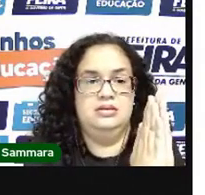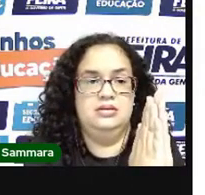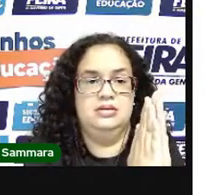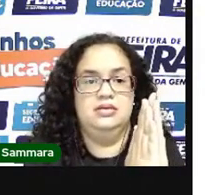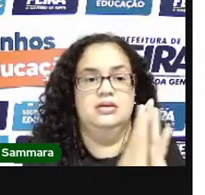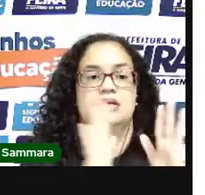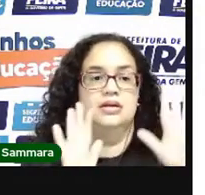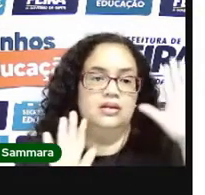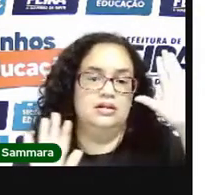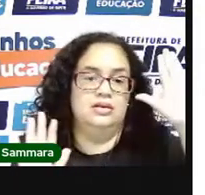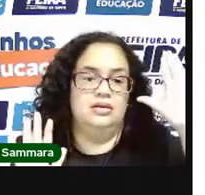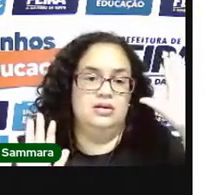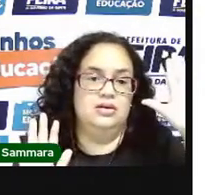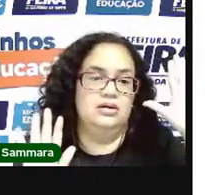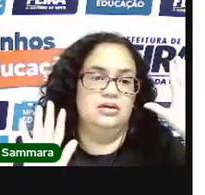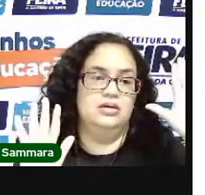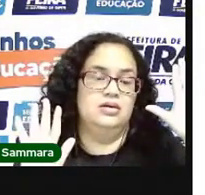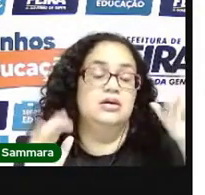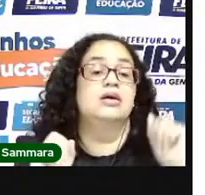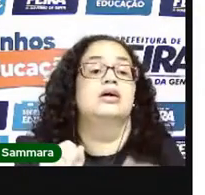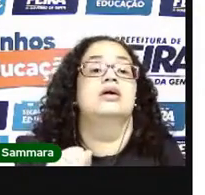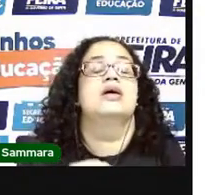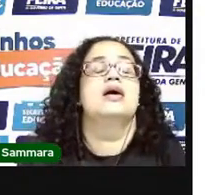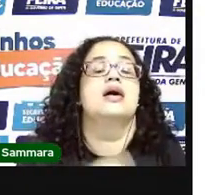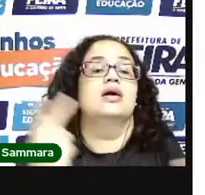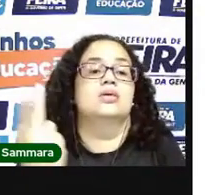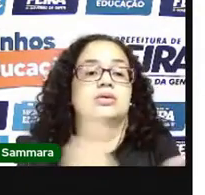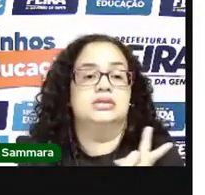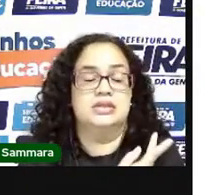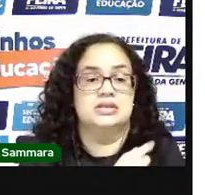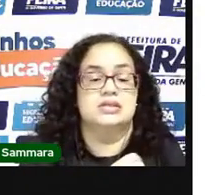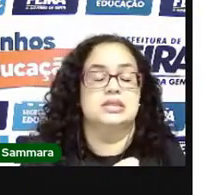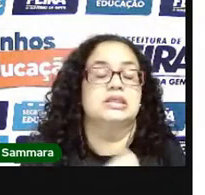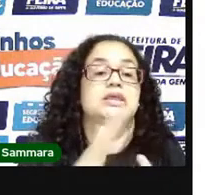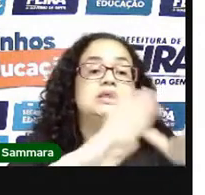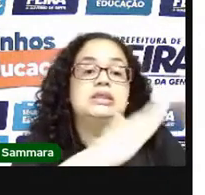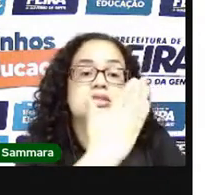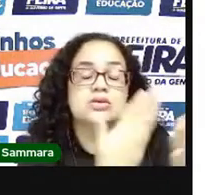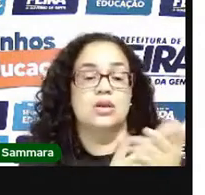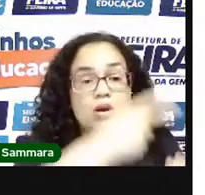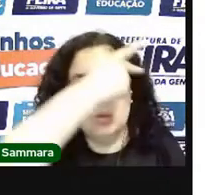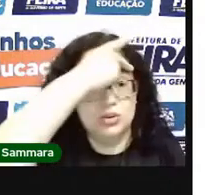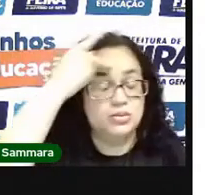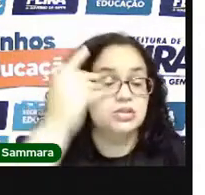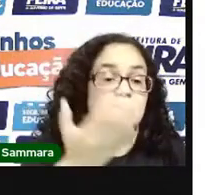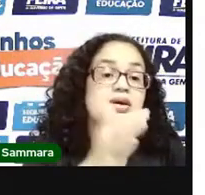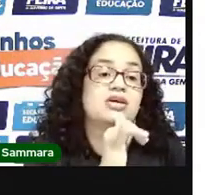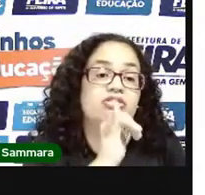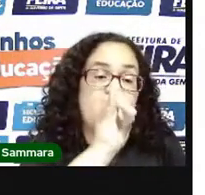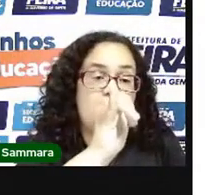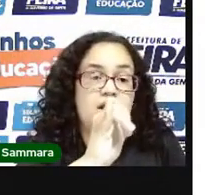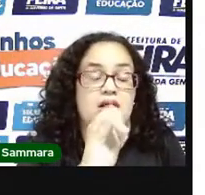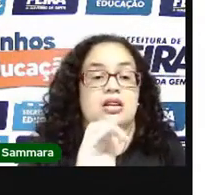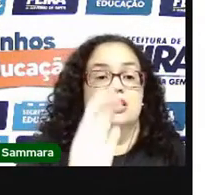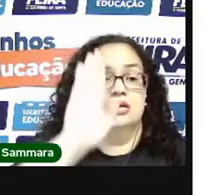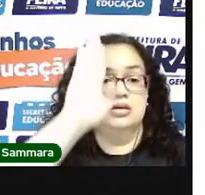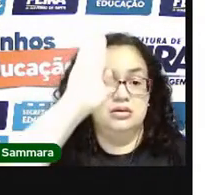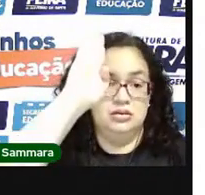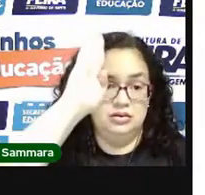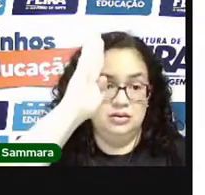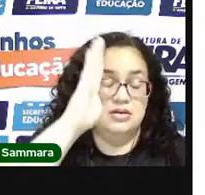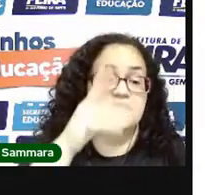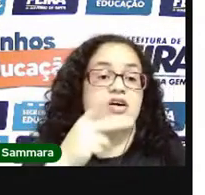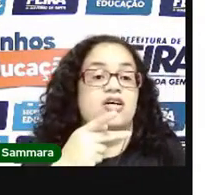Levanta a mãozinha. Que acontece isso na escola também. Quando alguém quer falar alguma coisa, levanta a mão. Então, mesmo sem